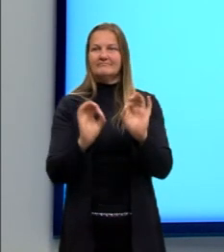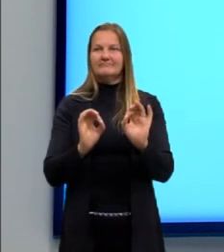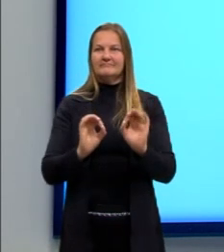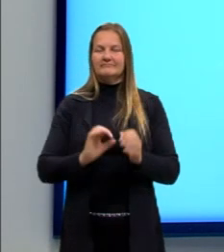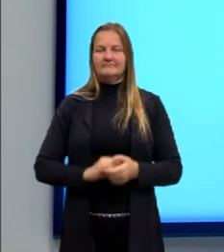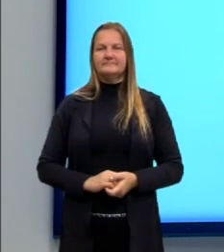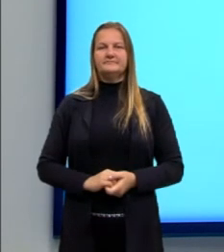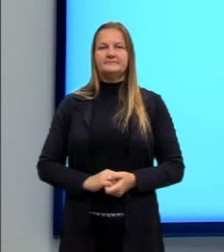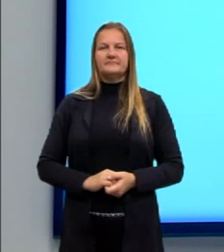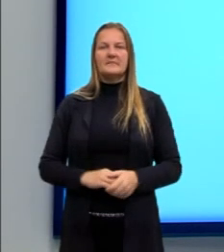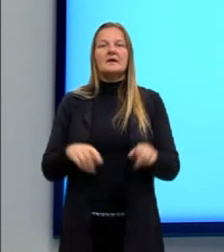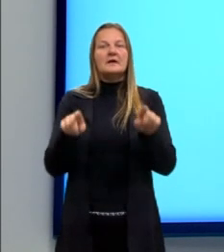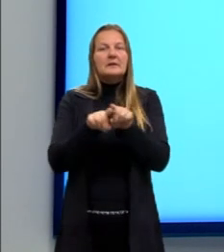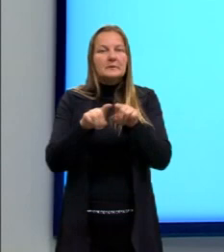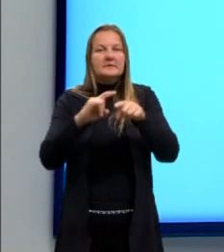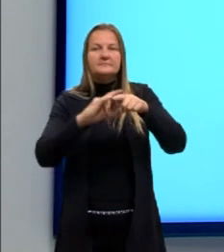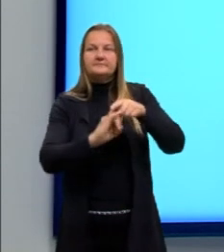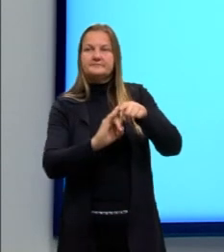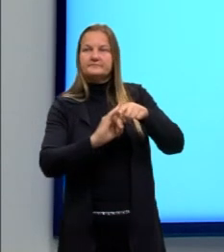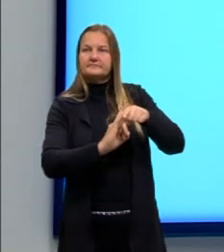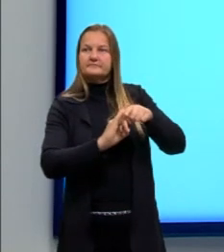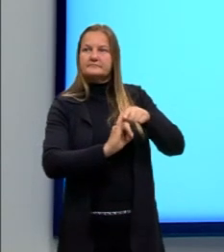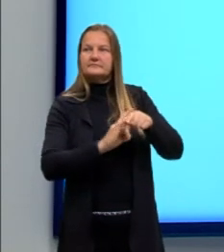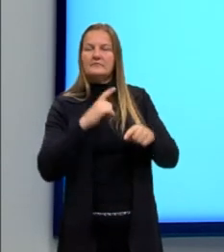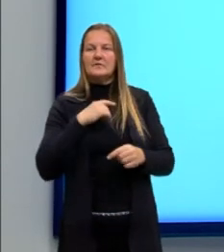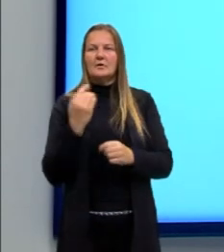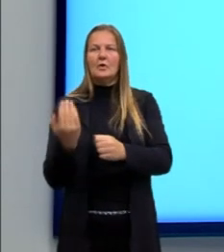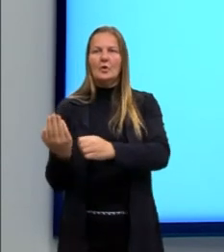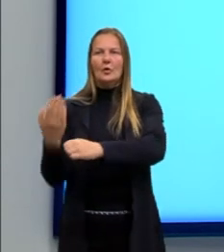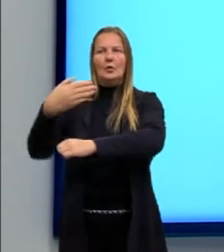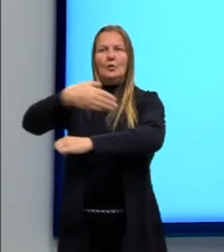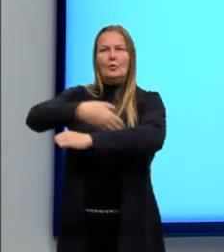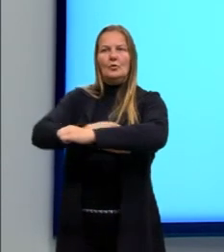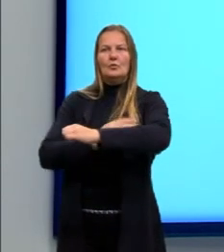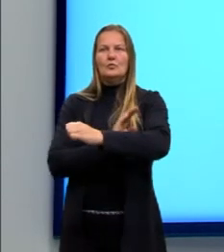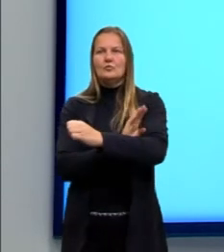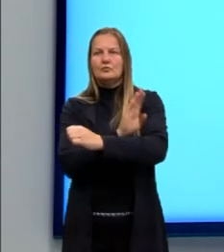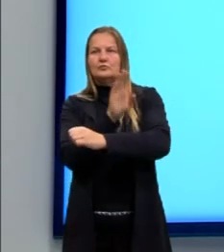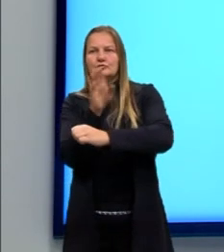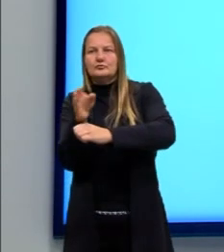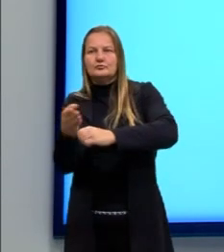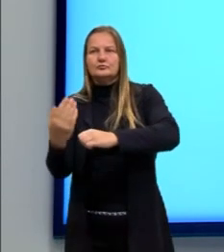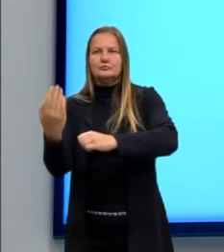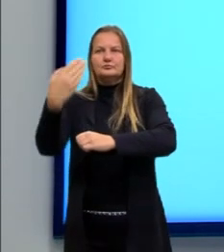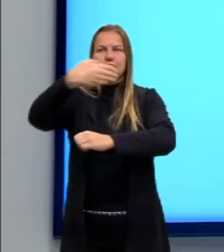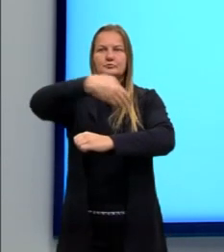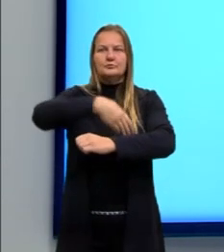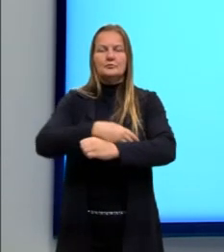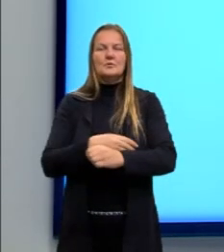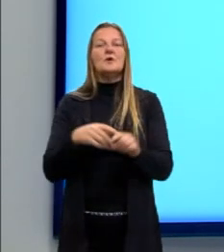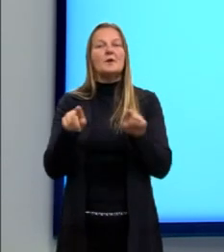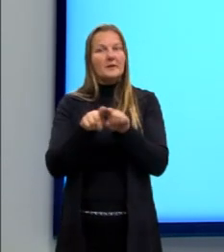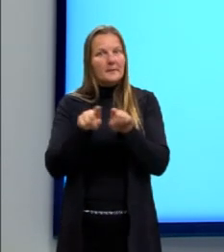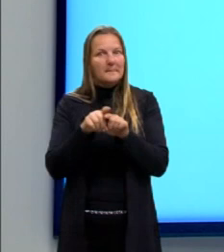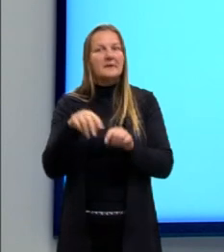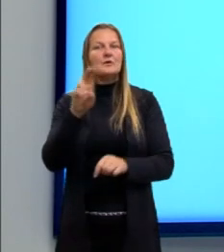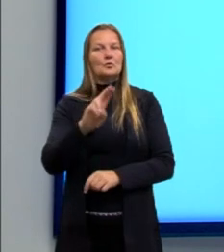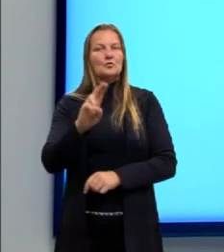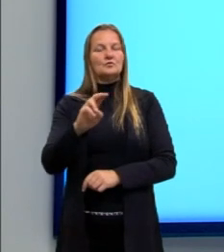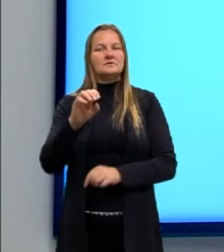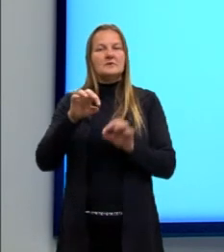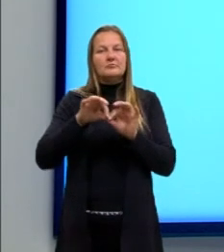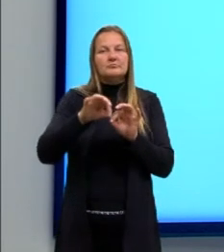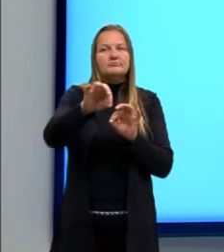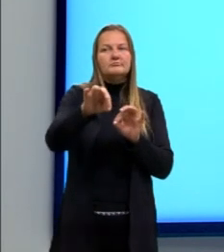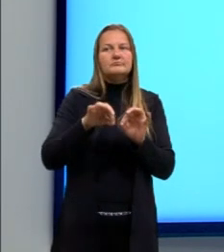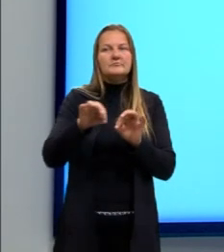Além do morcego, a gente tem o golfinho, que é outro animal também que usa uma ecolocalização.